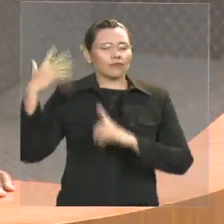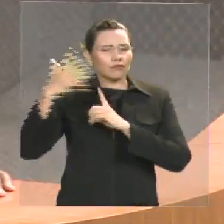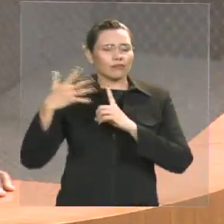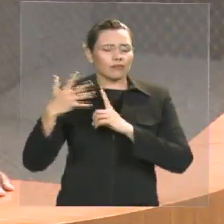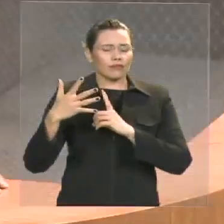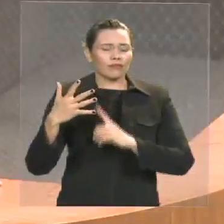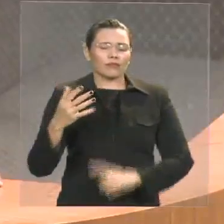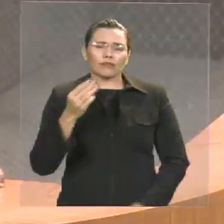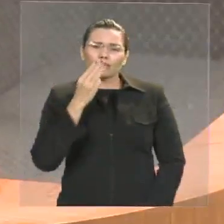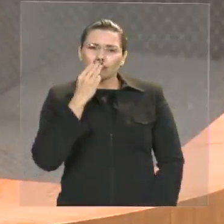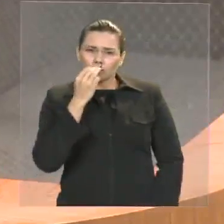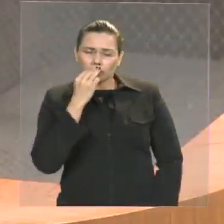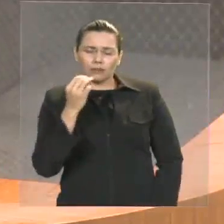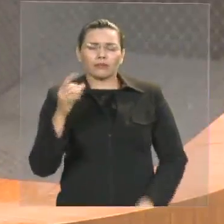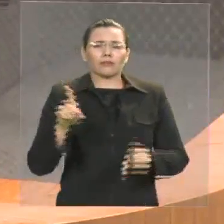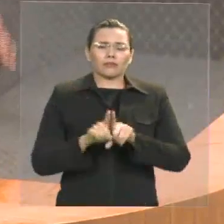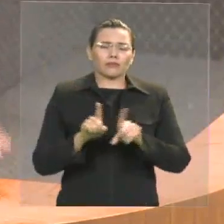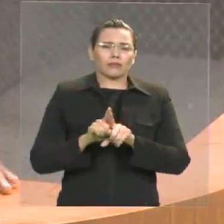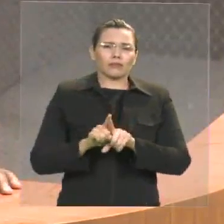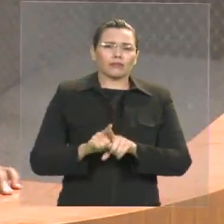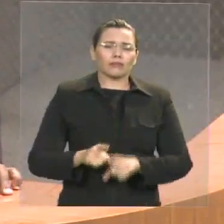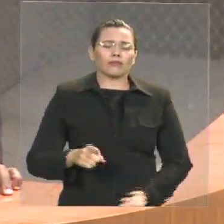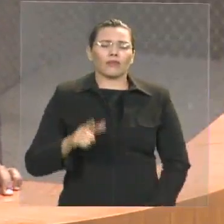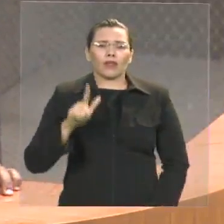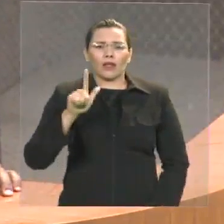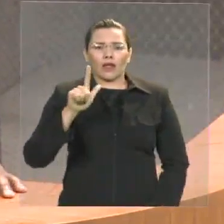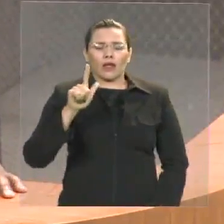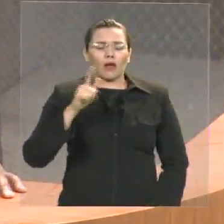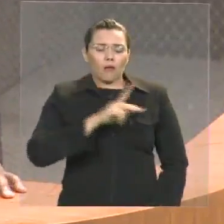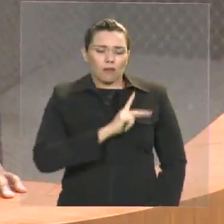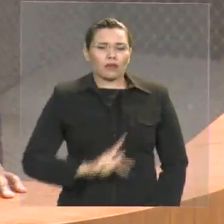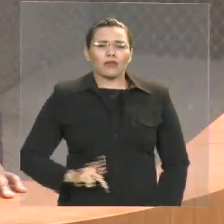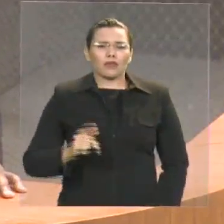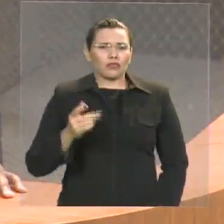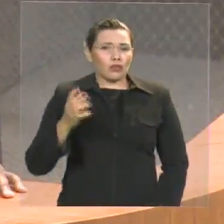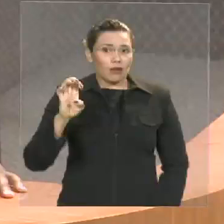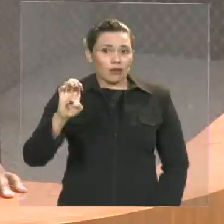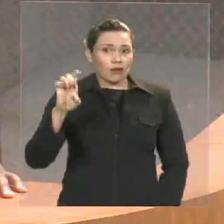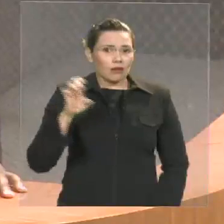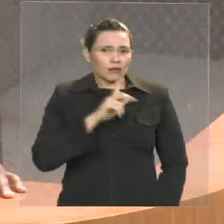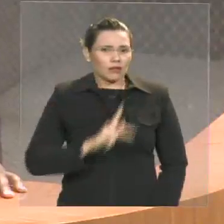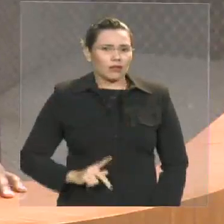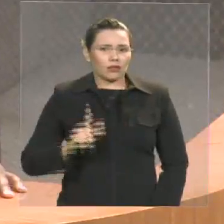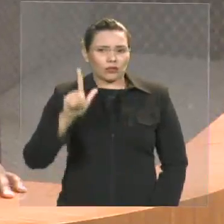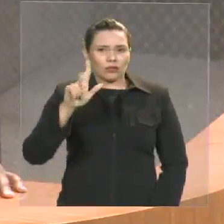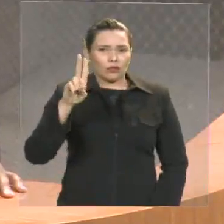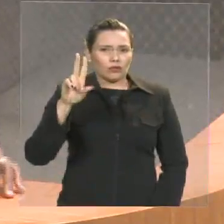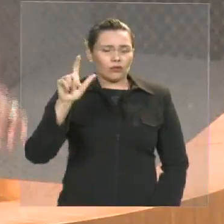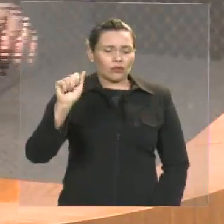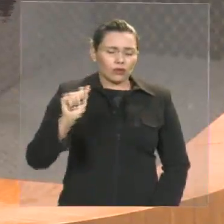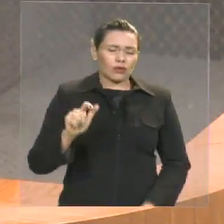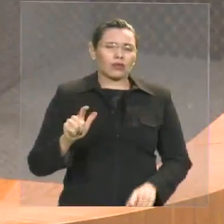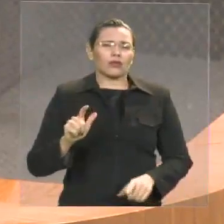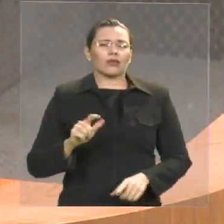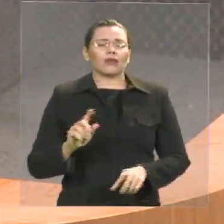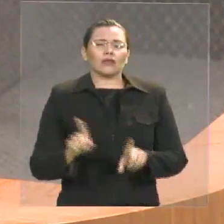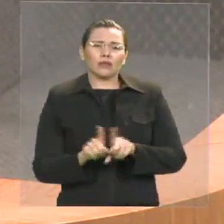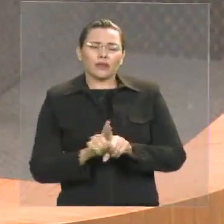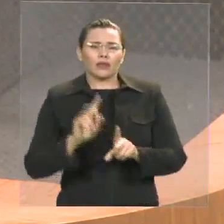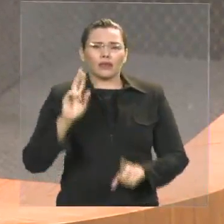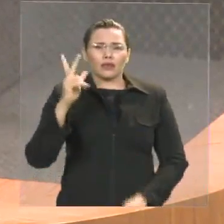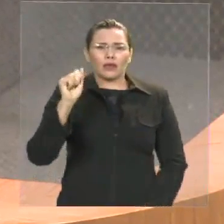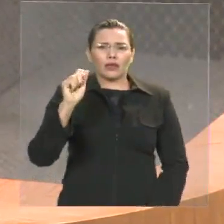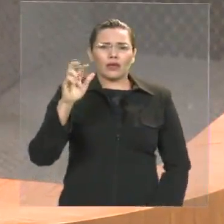Arulio Sabólia, vi discurso de tantos outros naquela Praça Deodoro, e ontem vi o ato inicial